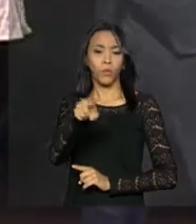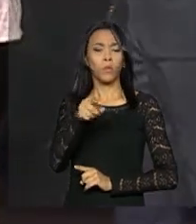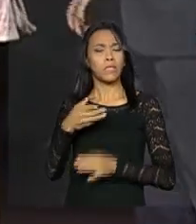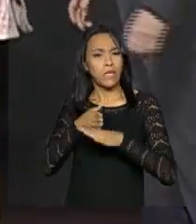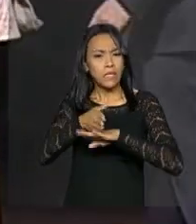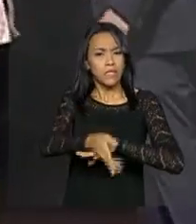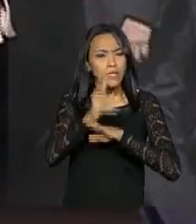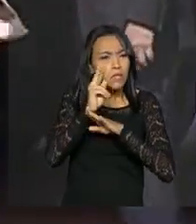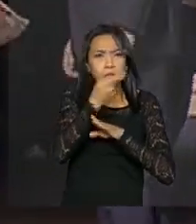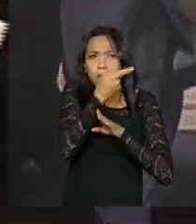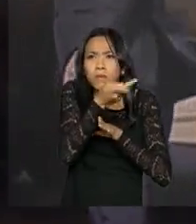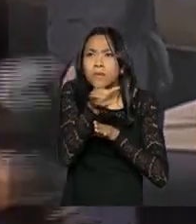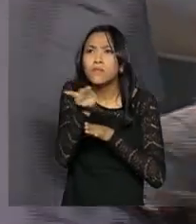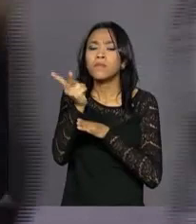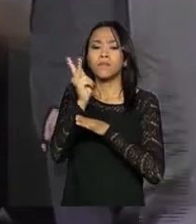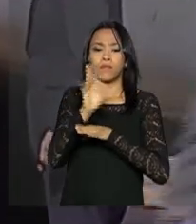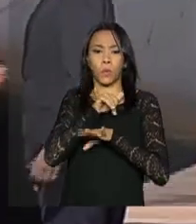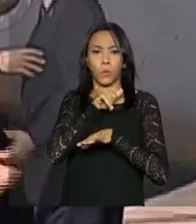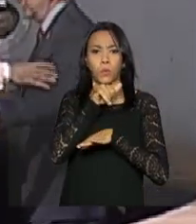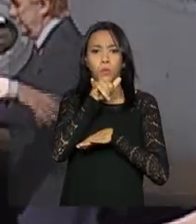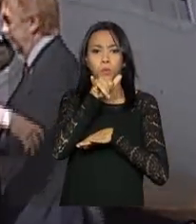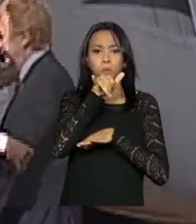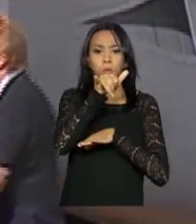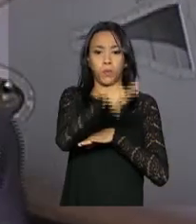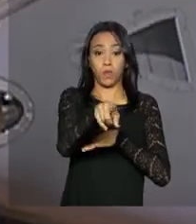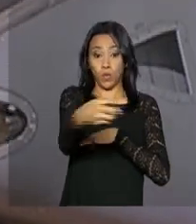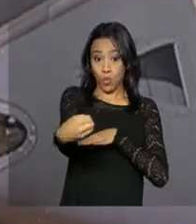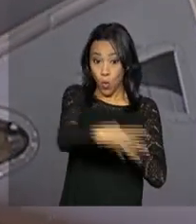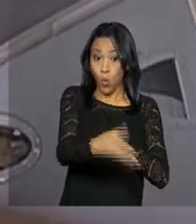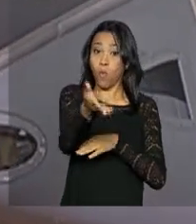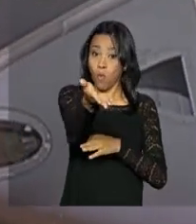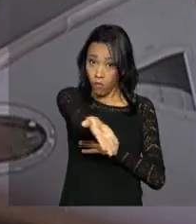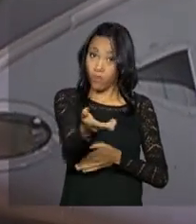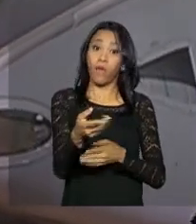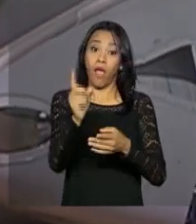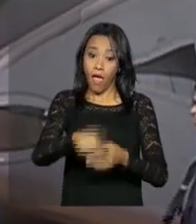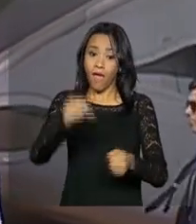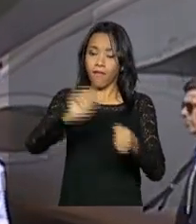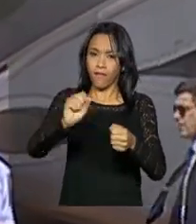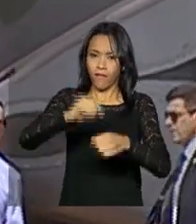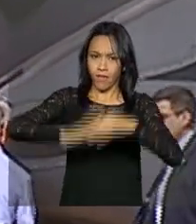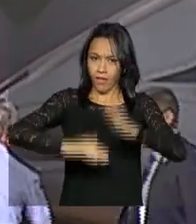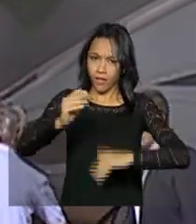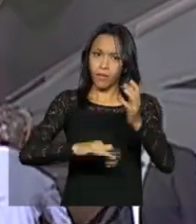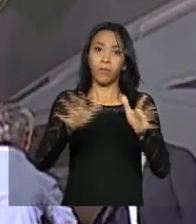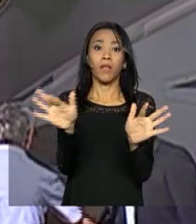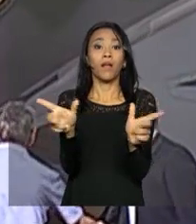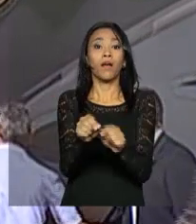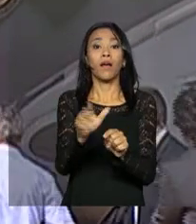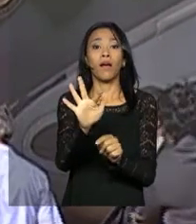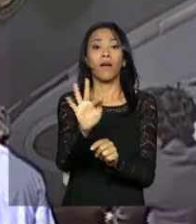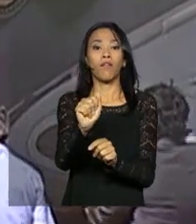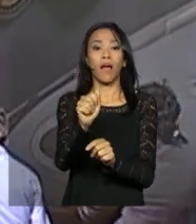apresentação do KC-390, o novo avião cargueiro projetado pela FAB, a Força Aérea Brasileira, e